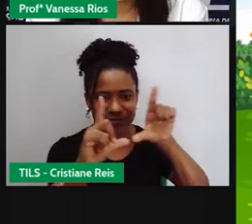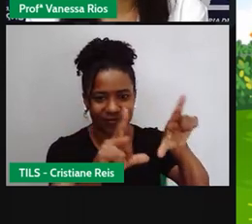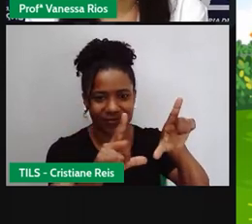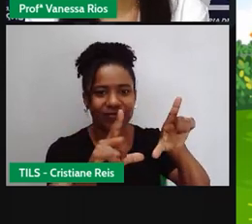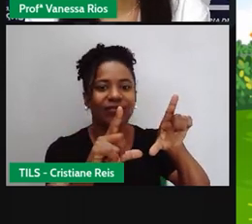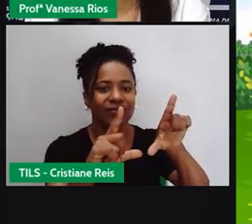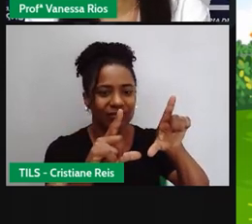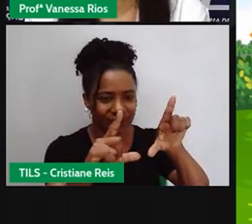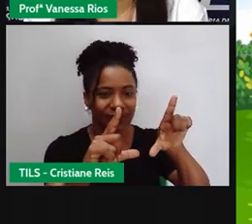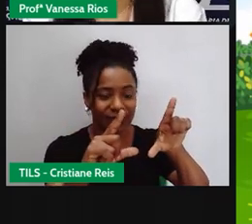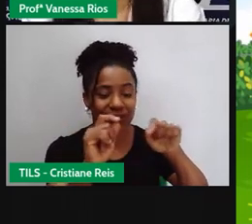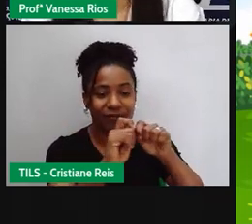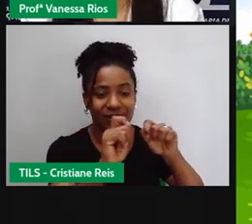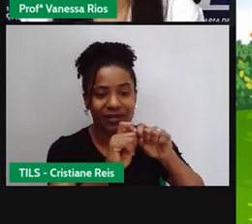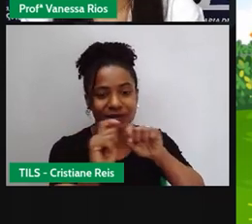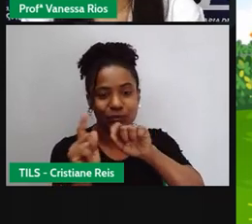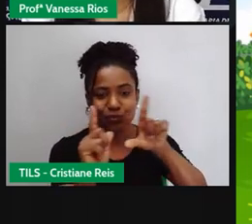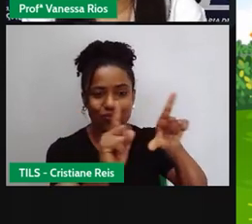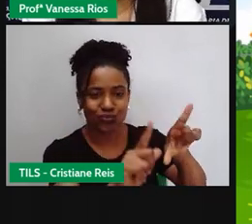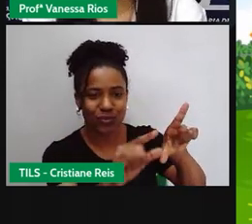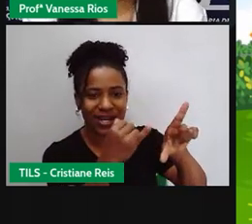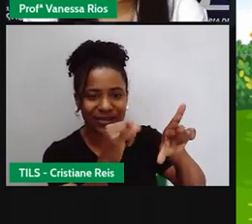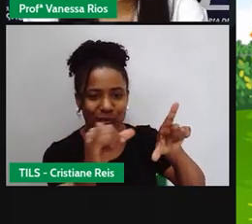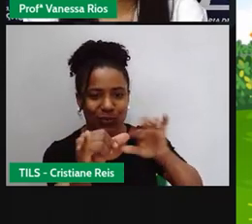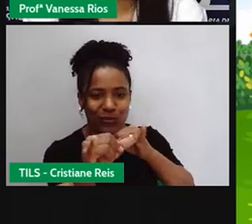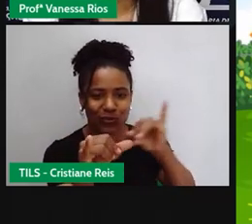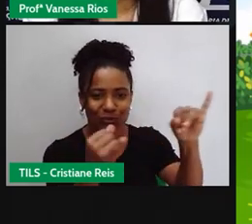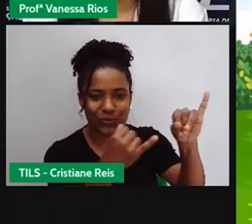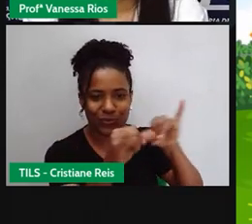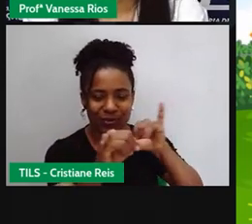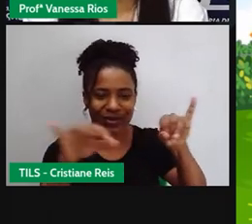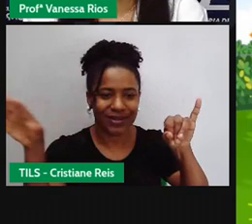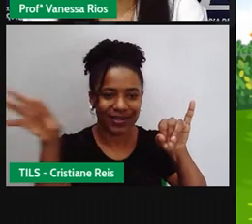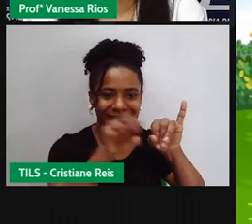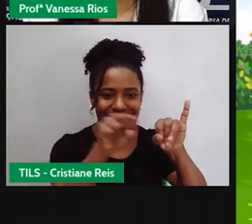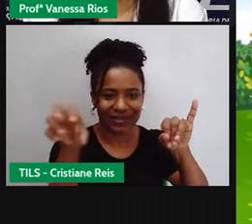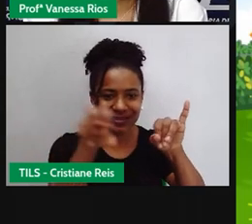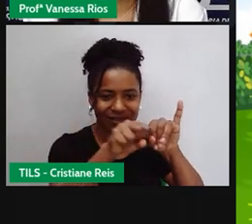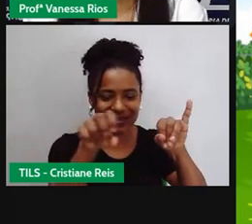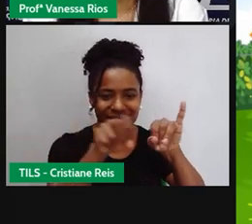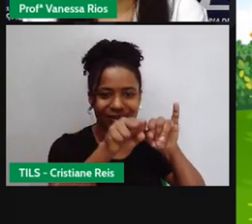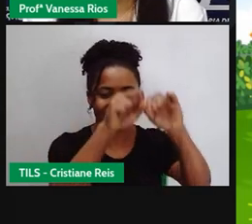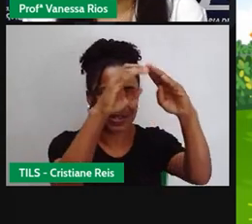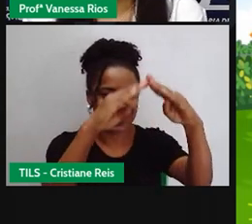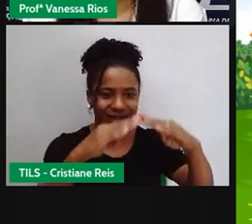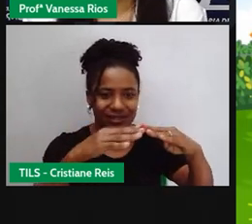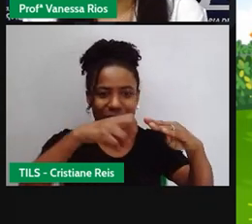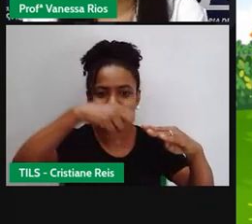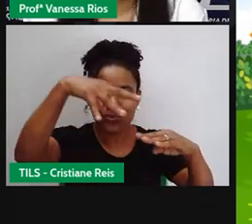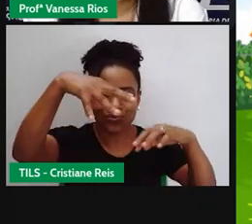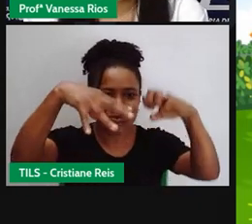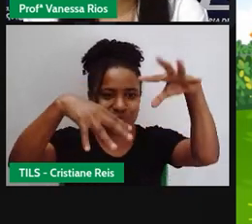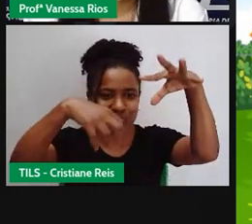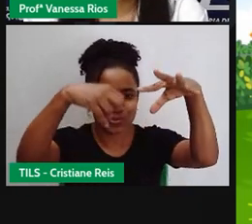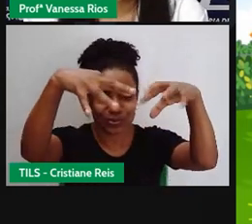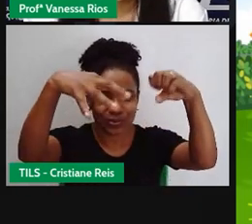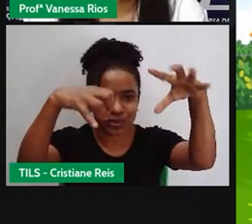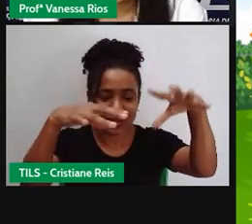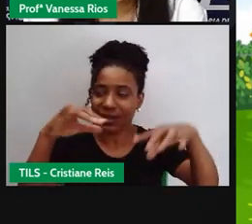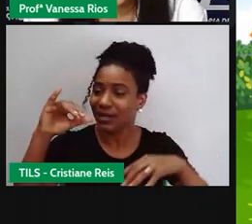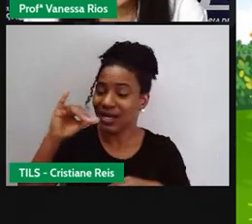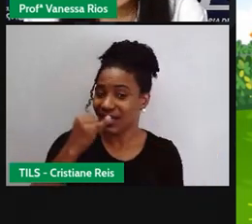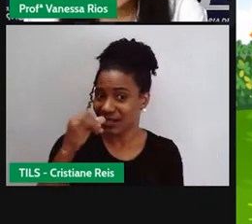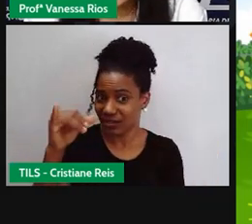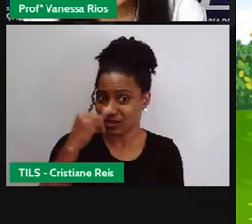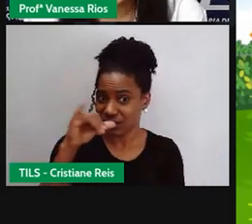placas que são aí colocadas para captação da energia solar. Então, a energia solar, ela passa por